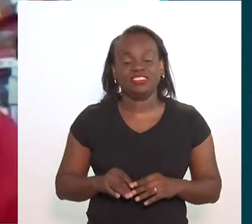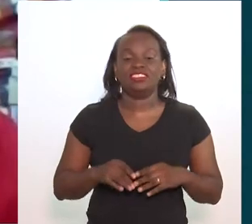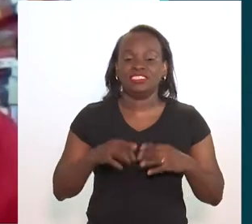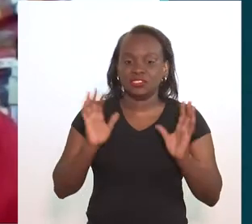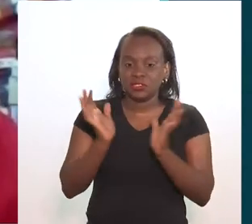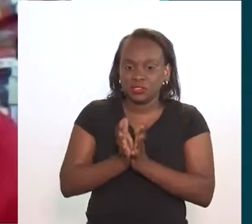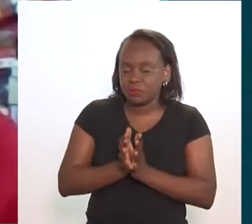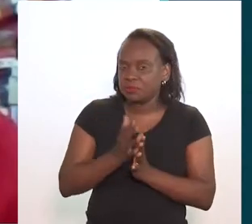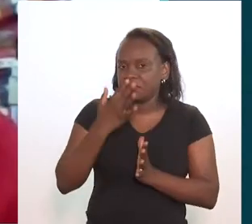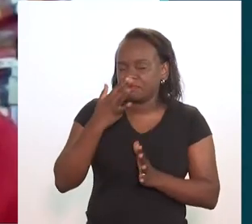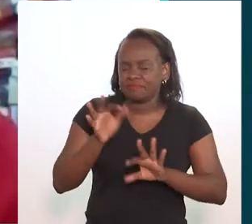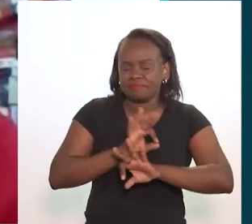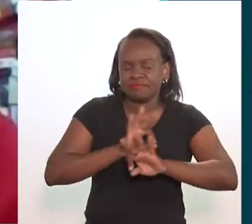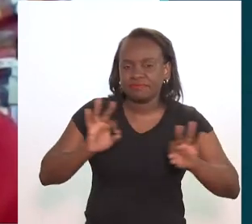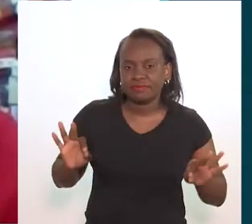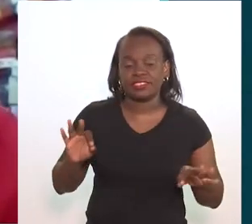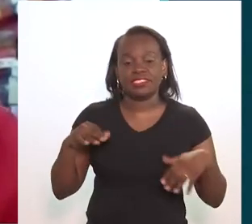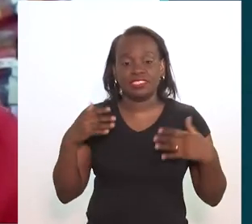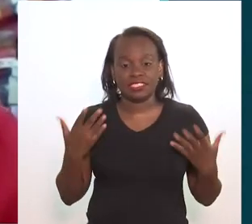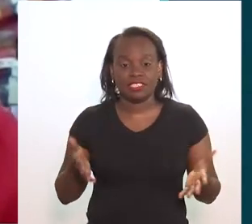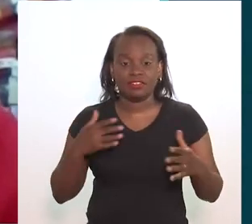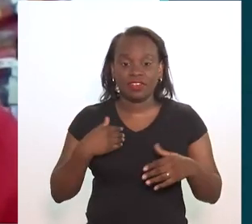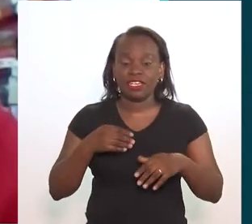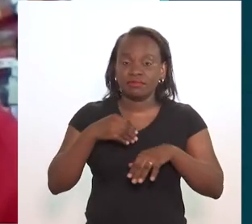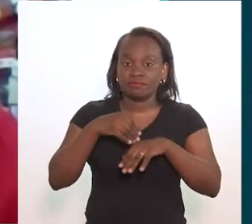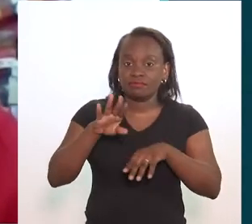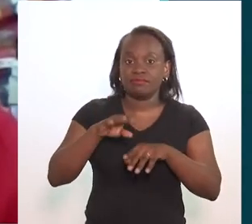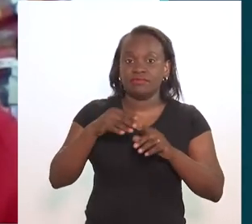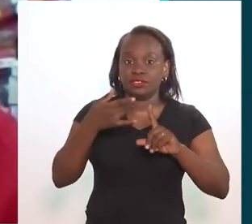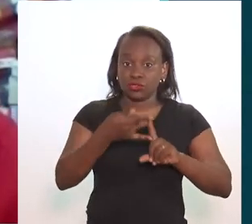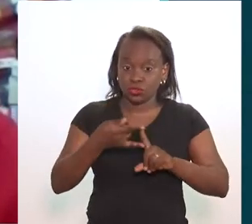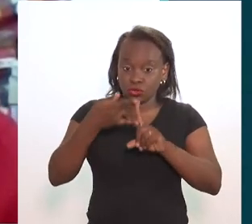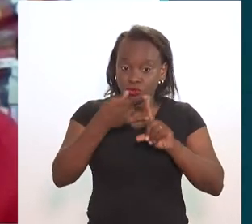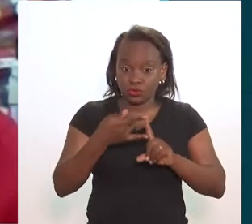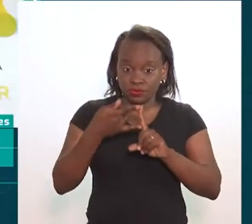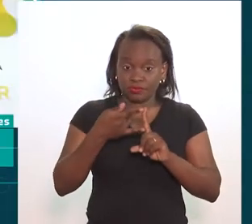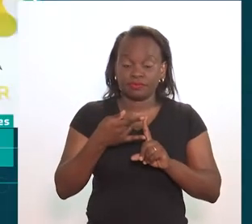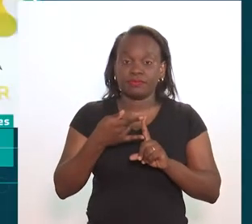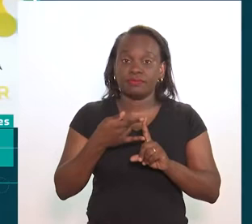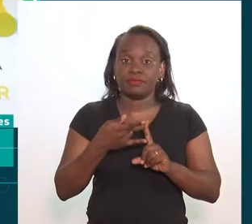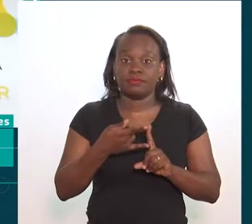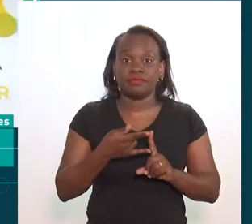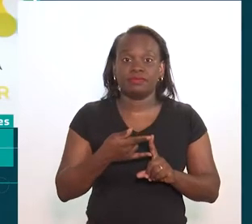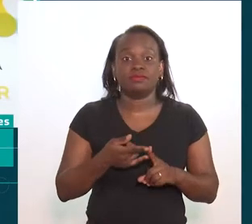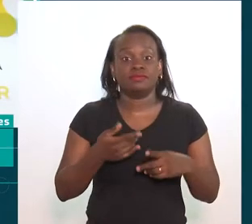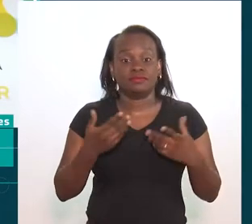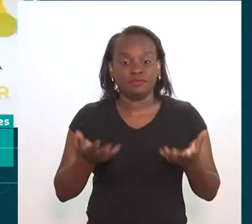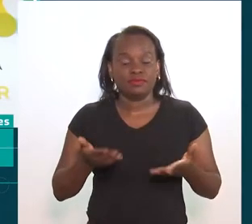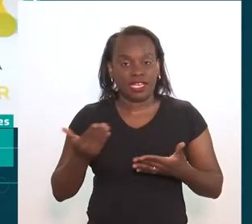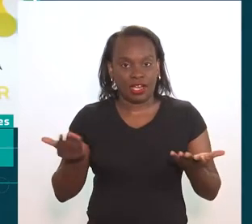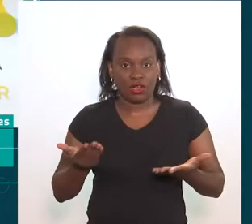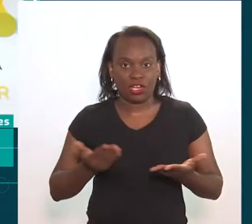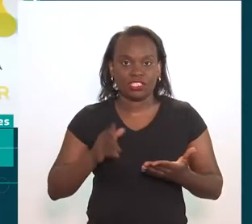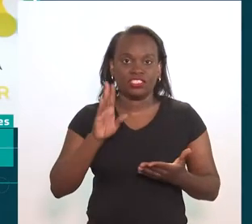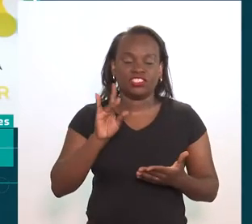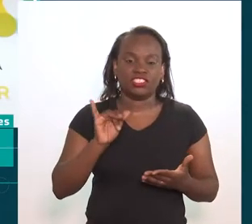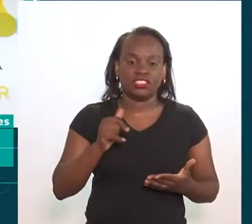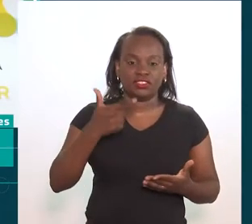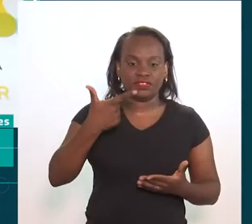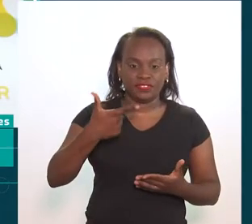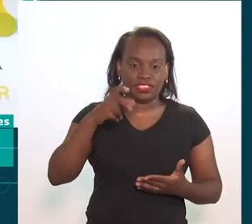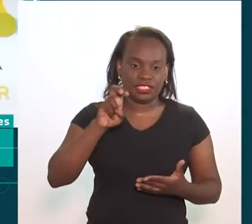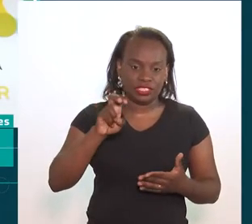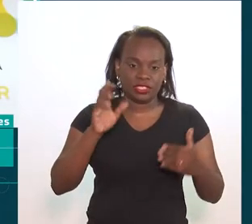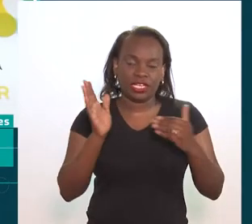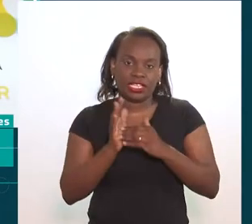É uma equipe incrível. E a gente vai estar transmitindo pelo Zoom. E vai ser agora, né?